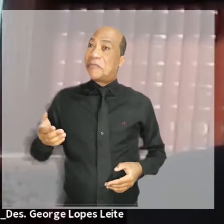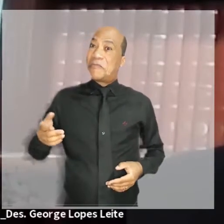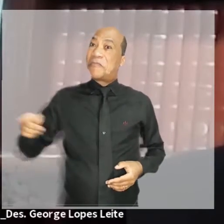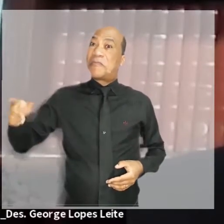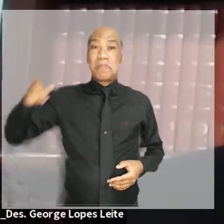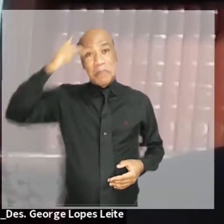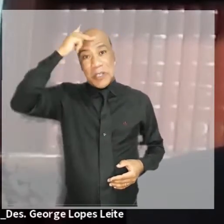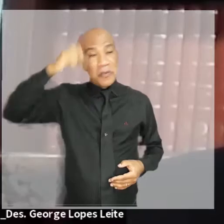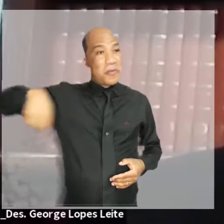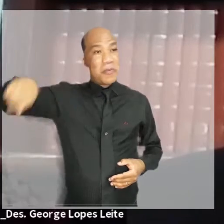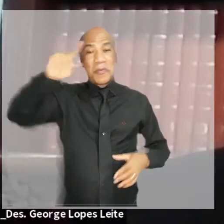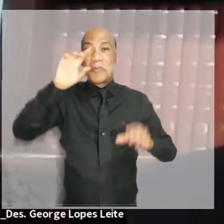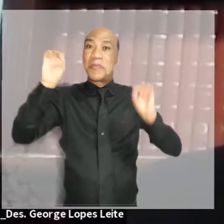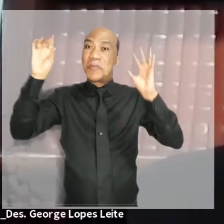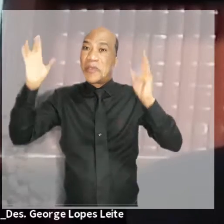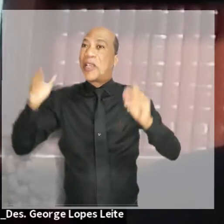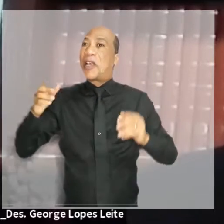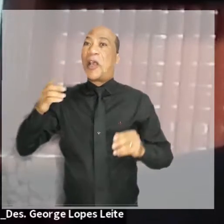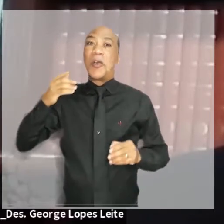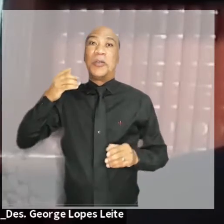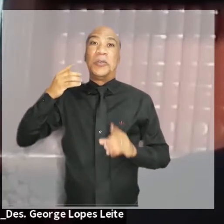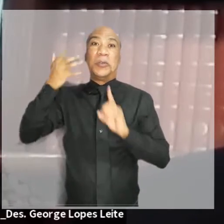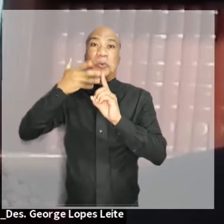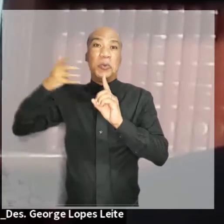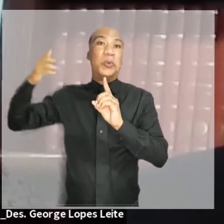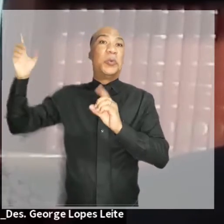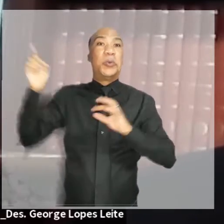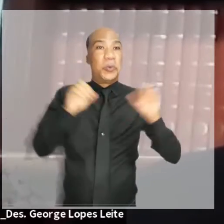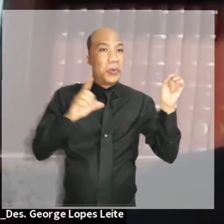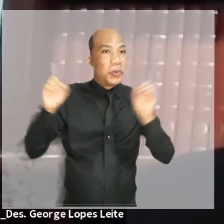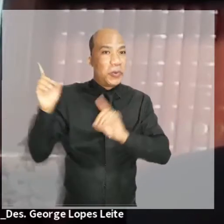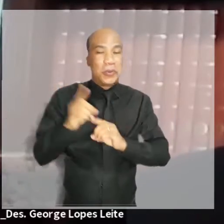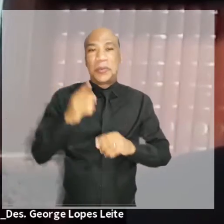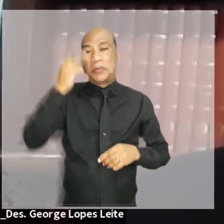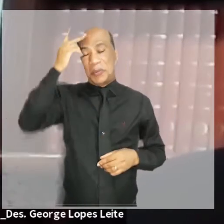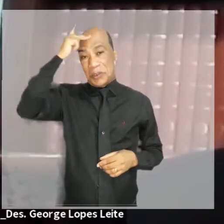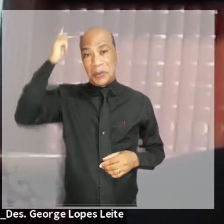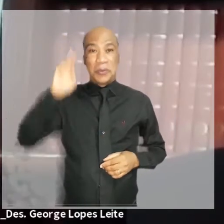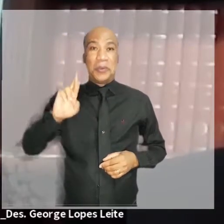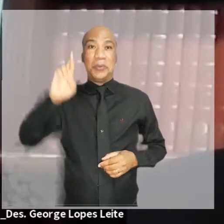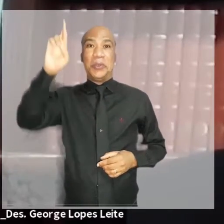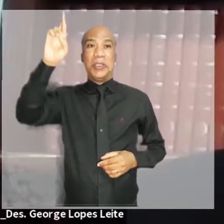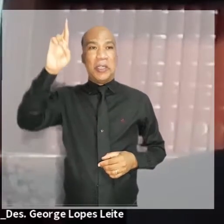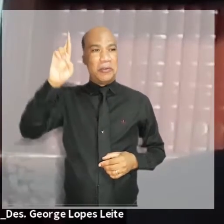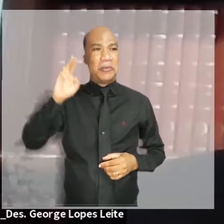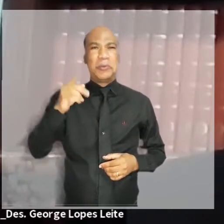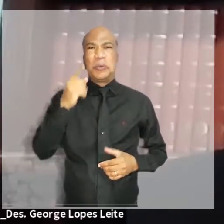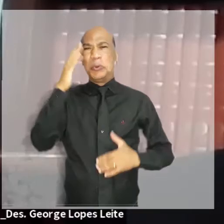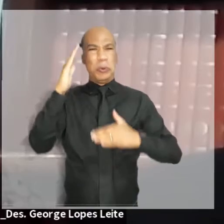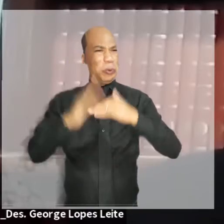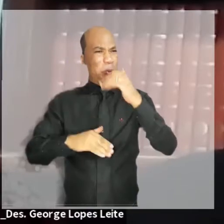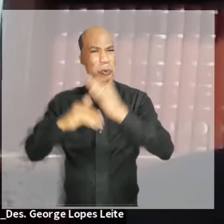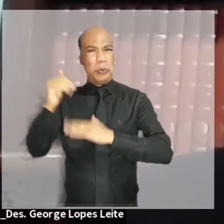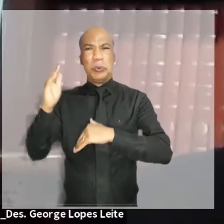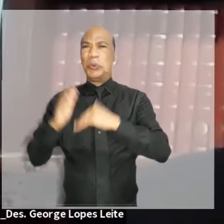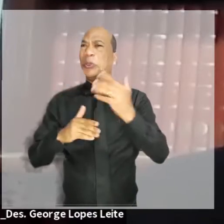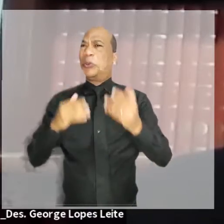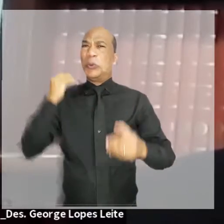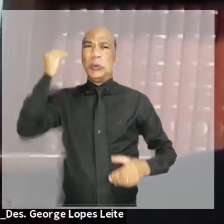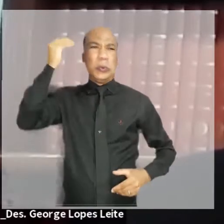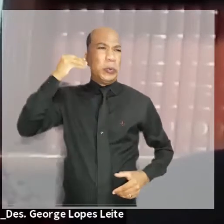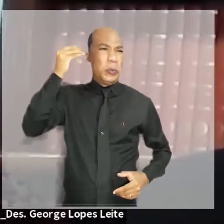por recepcionar tantas autoridades ora presentes, os palestrantes e moderadores indicados,